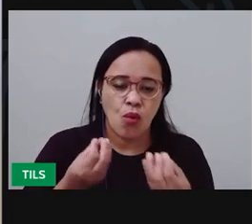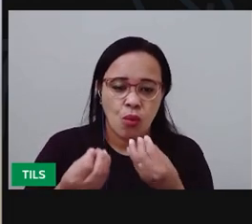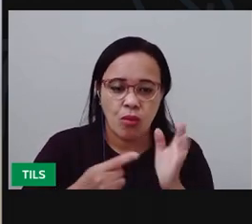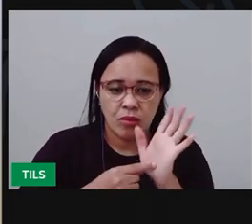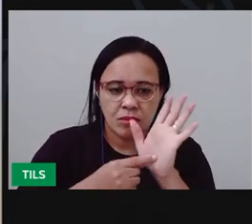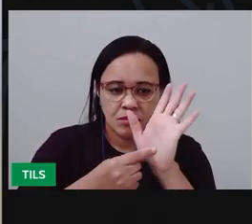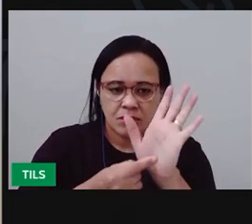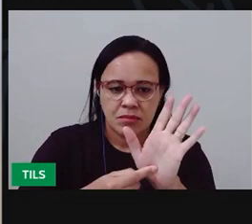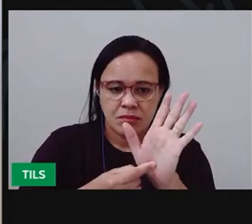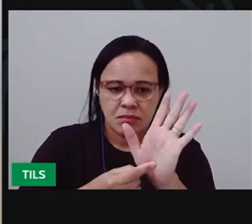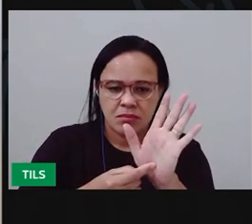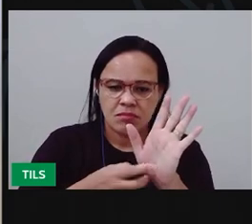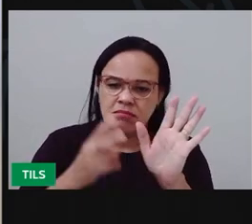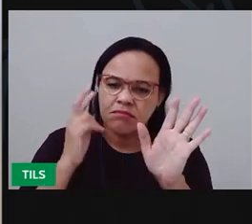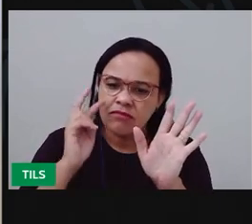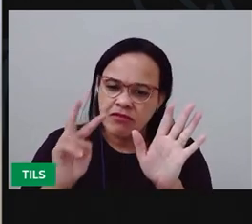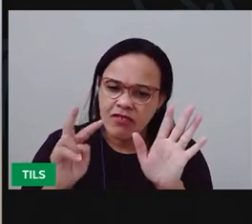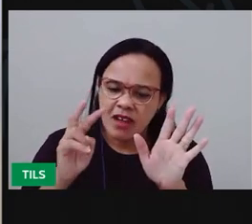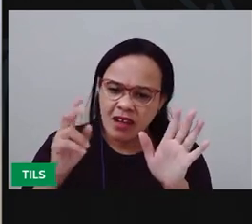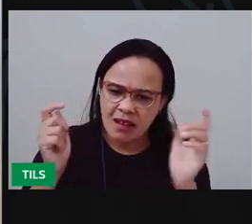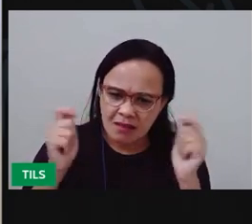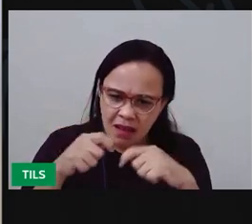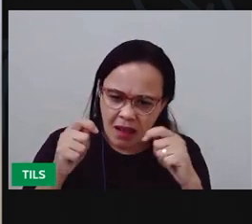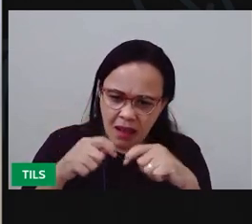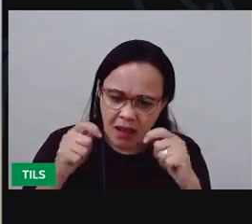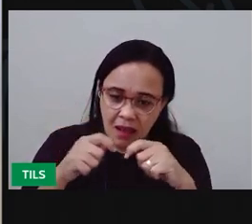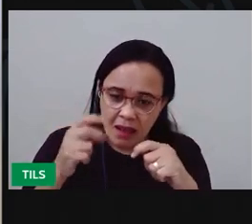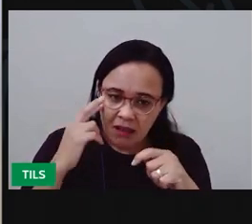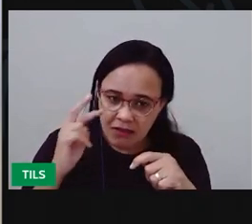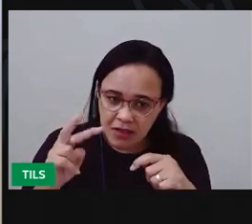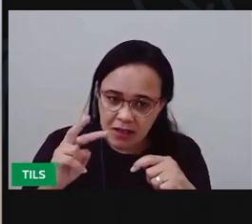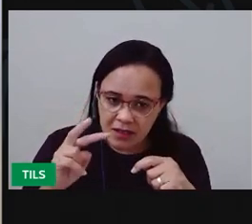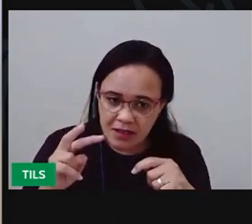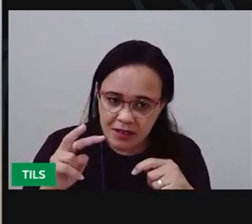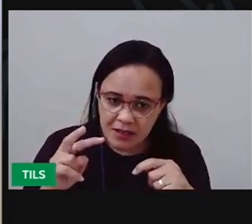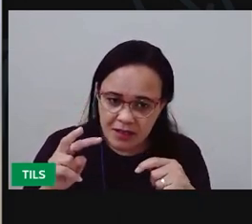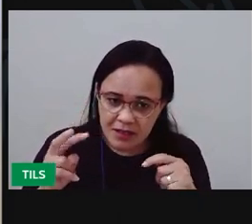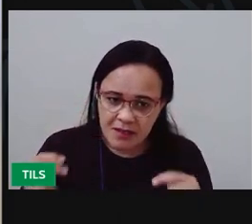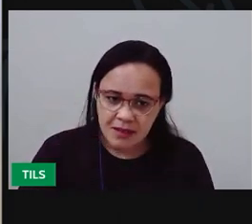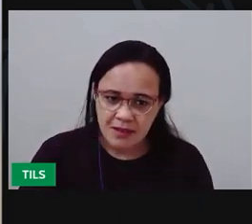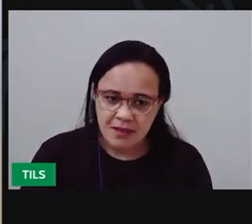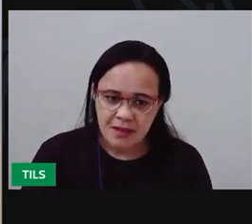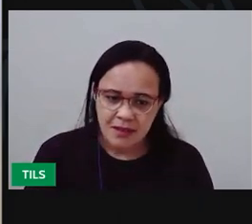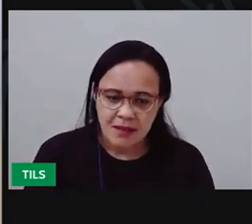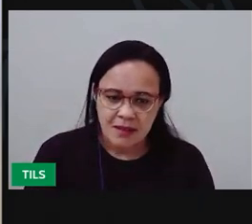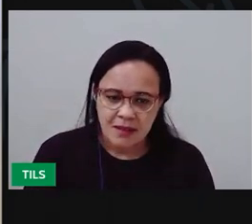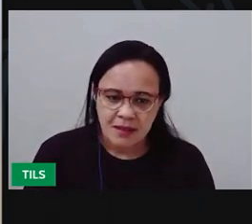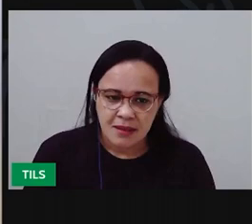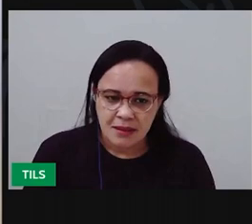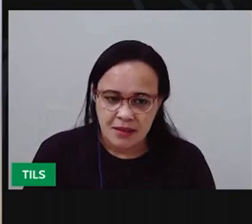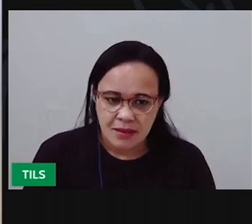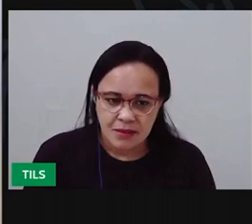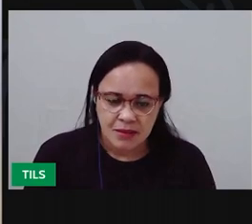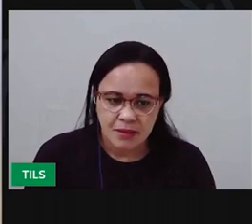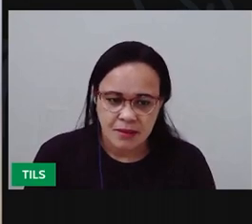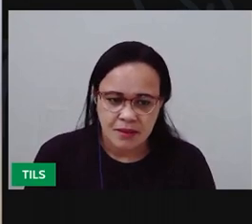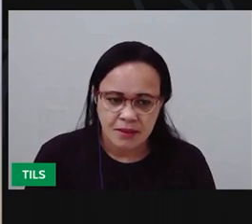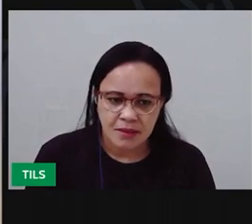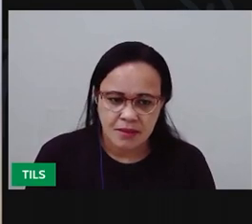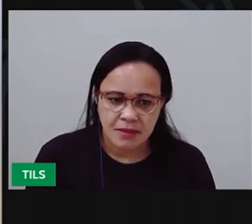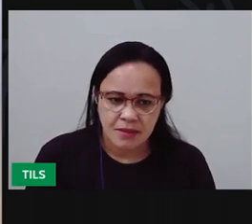Vocês conseguem observar aqui essas marcações? Tá conseguindo ver?